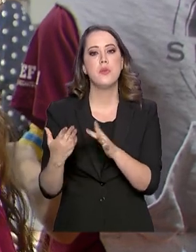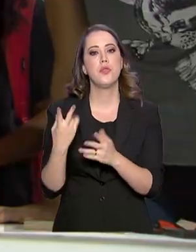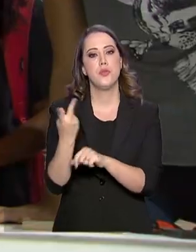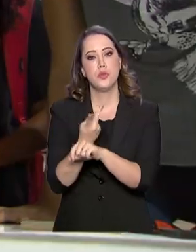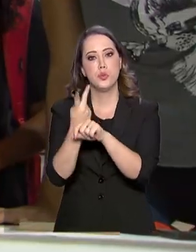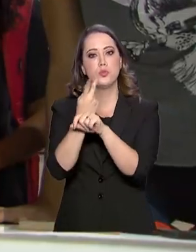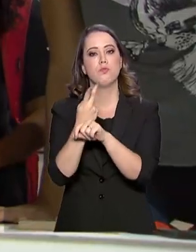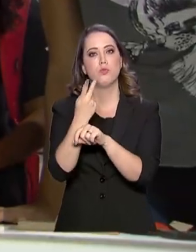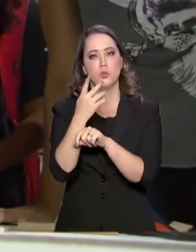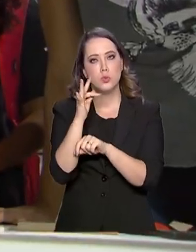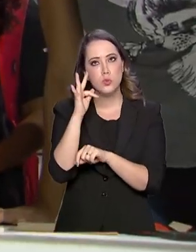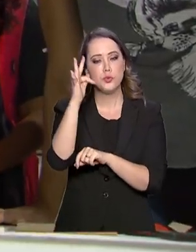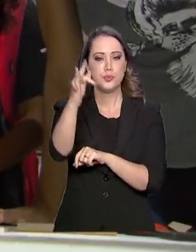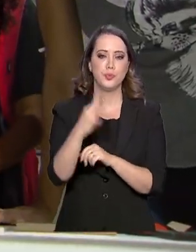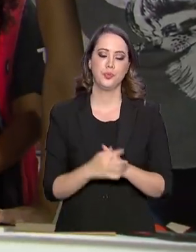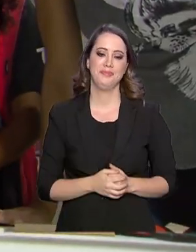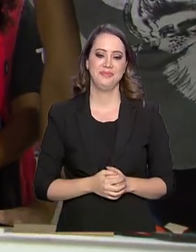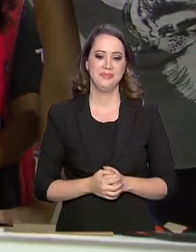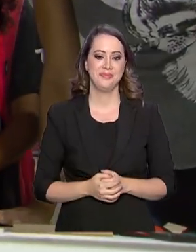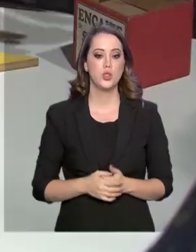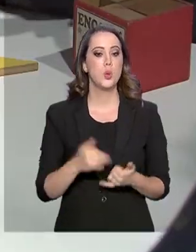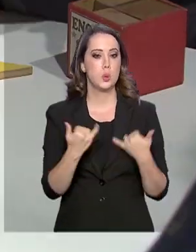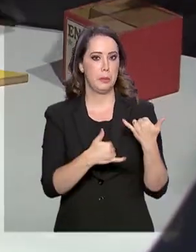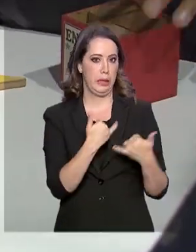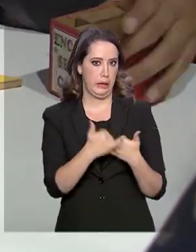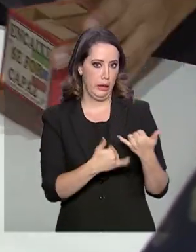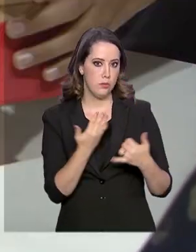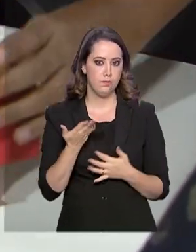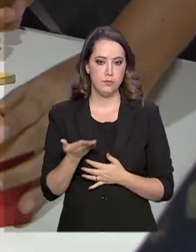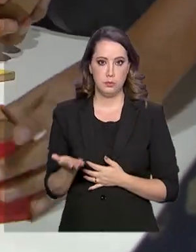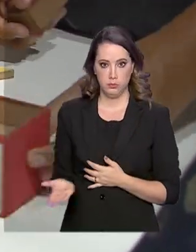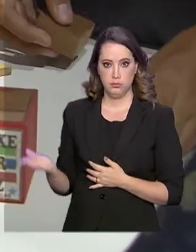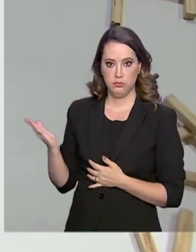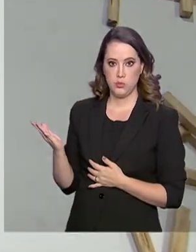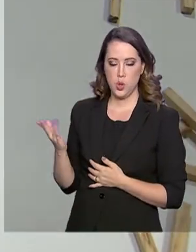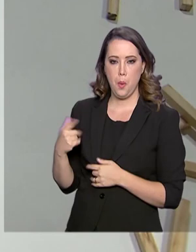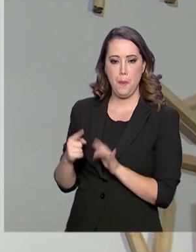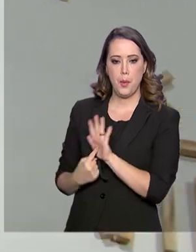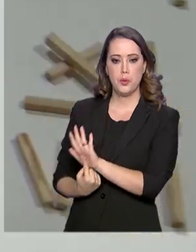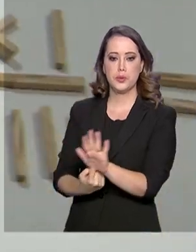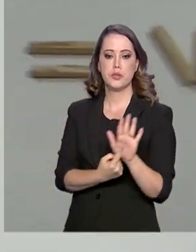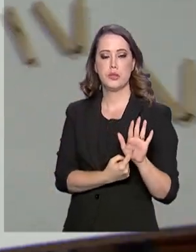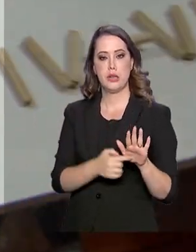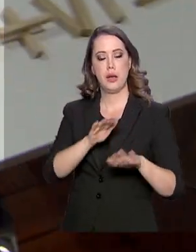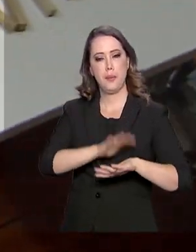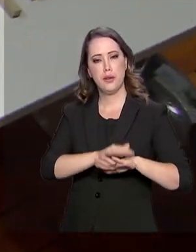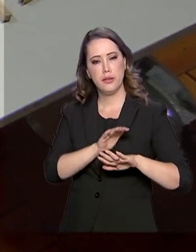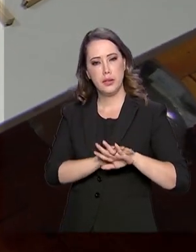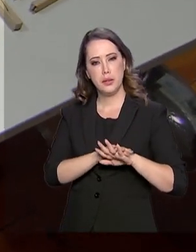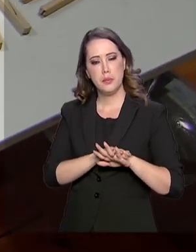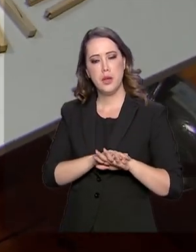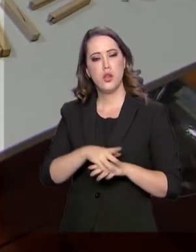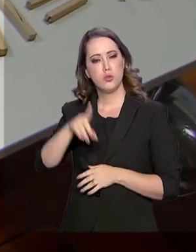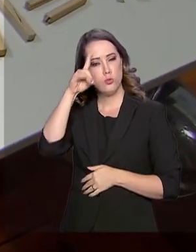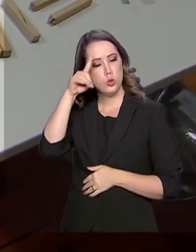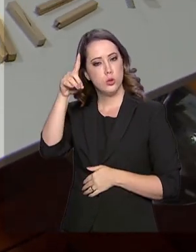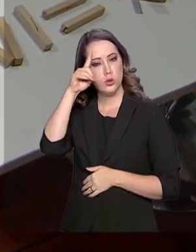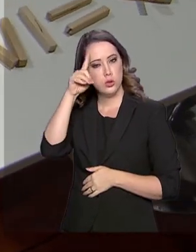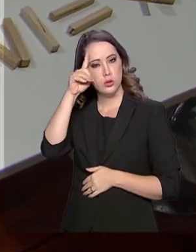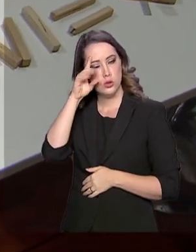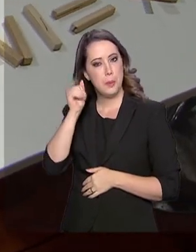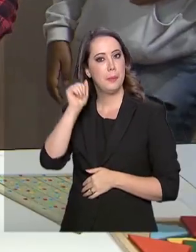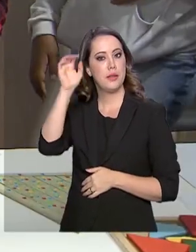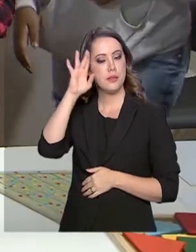nosso futuro. A ideia aqui, com os brinquedos lúdicos, é mostrar que a matemática está mais presente em nosso dia a dia do que